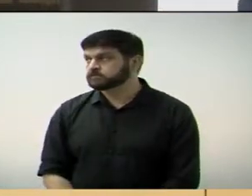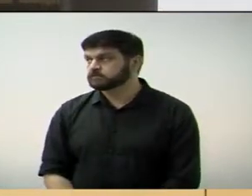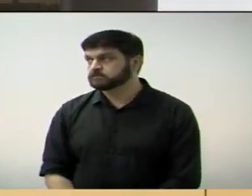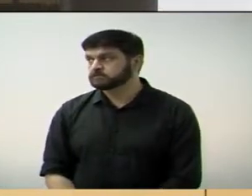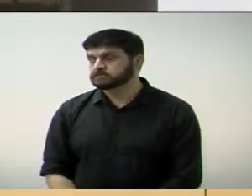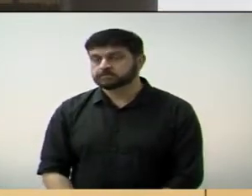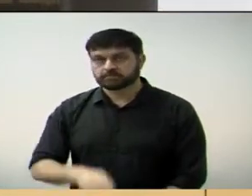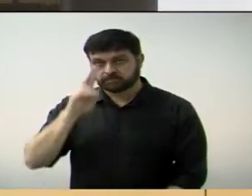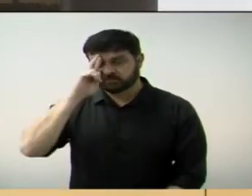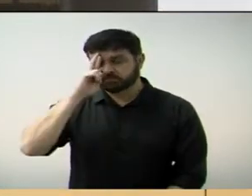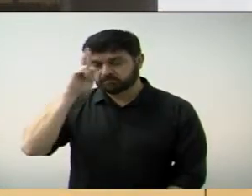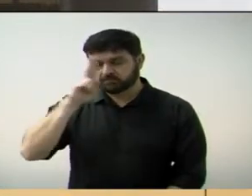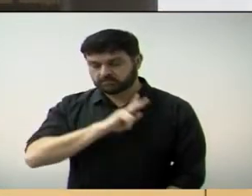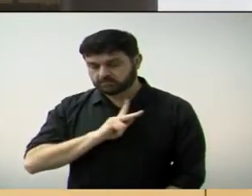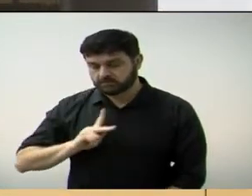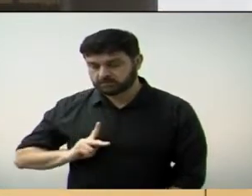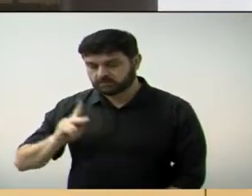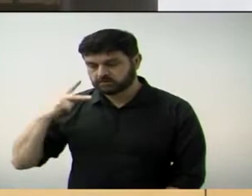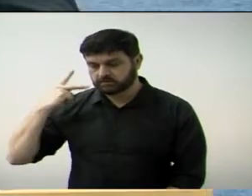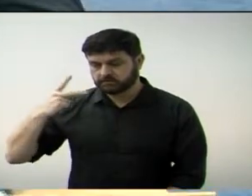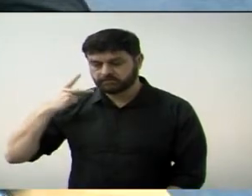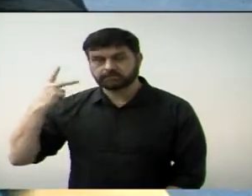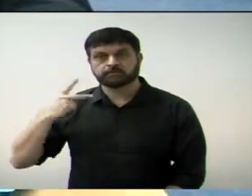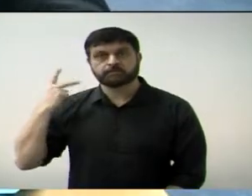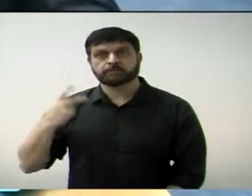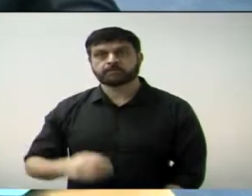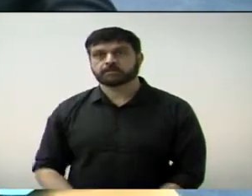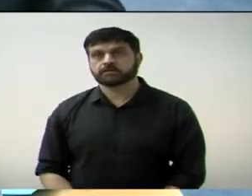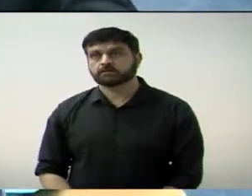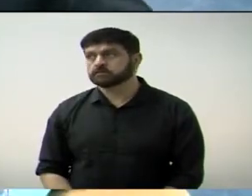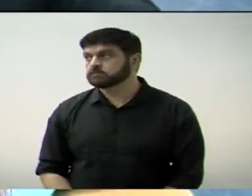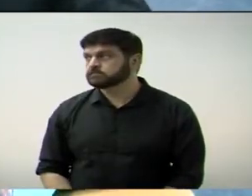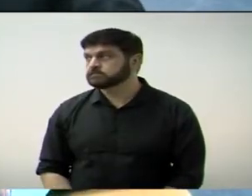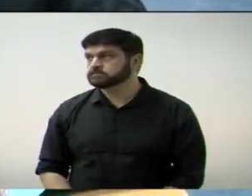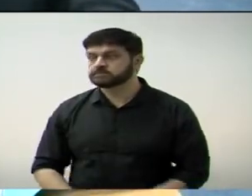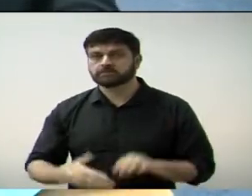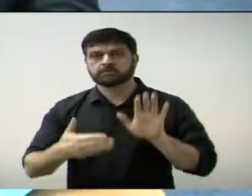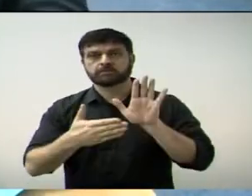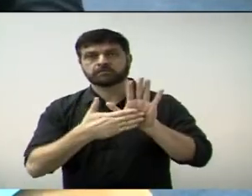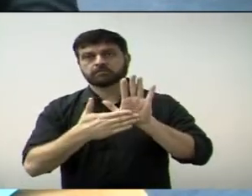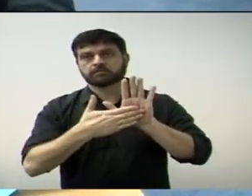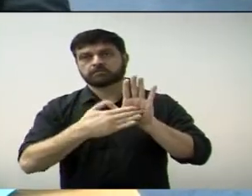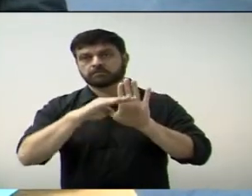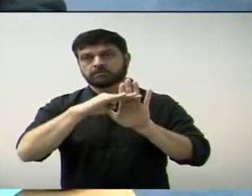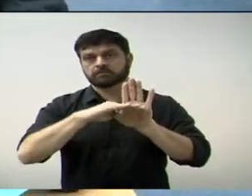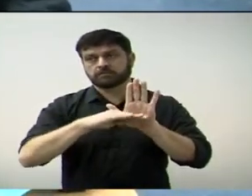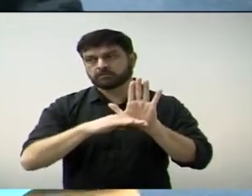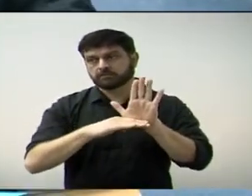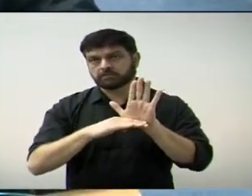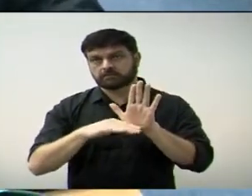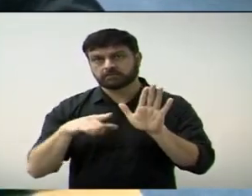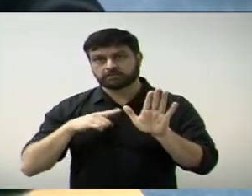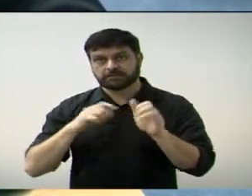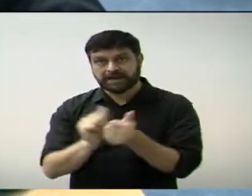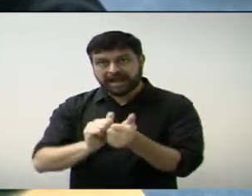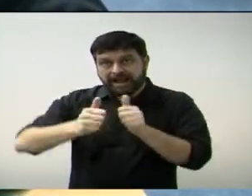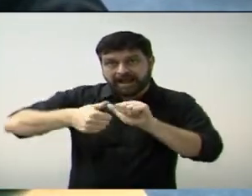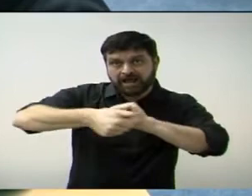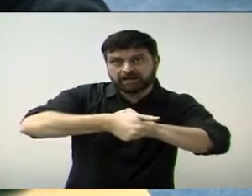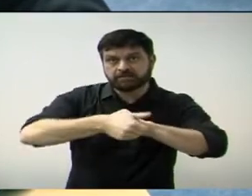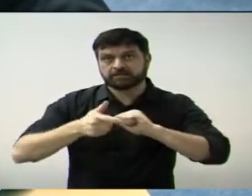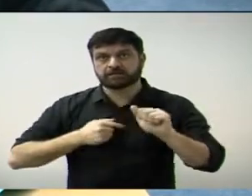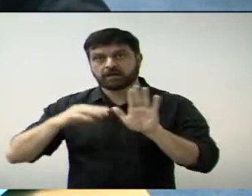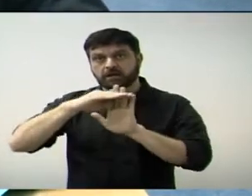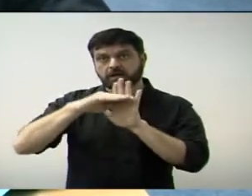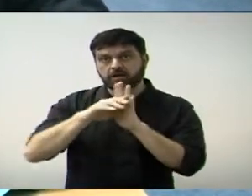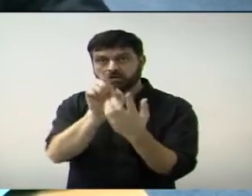Sr. Presidente, os colegas vereadores, a presente propositura objetiva adequar corretamente as